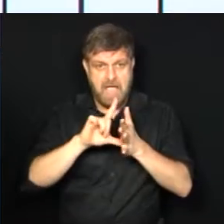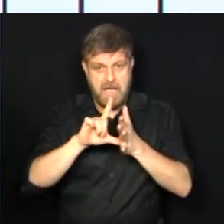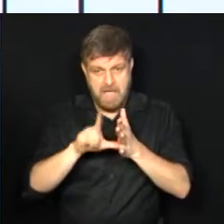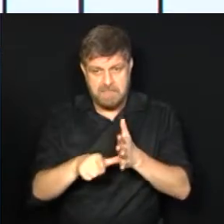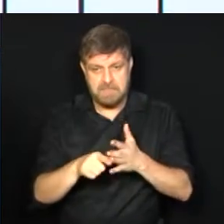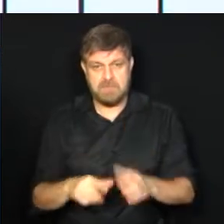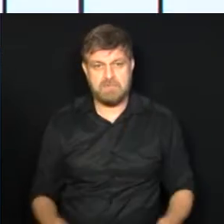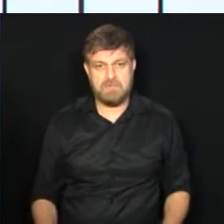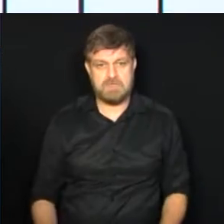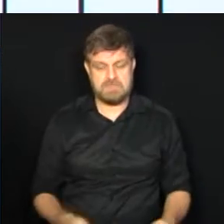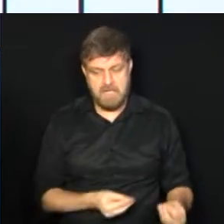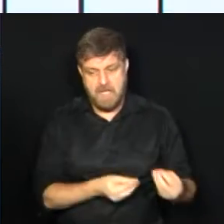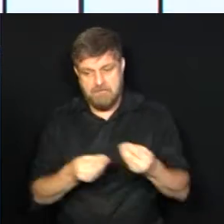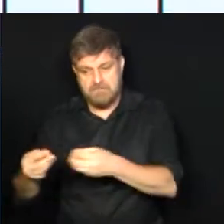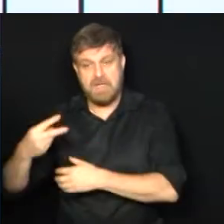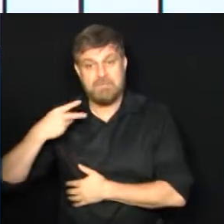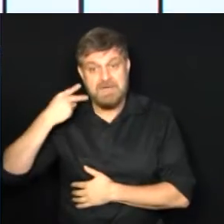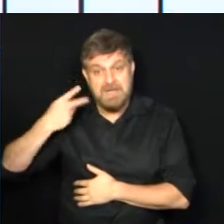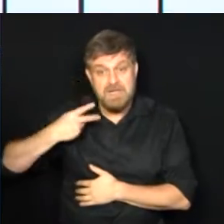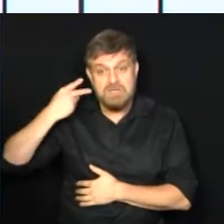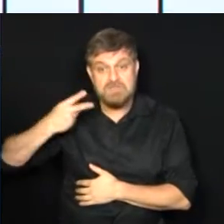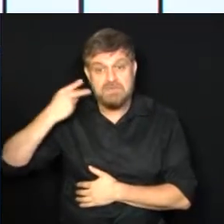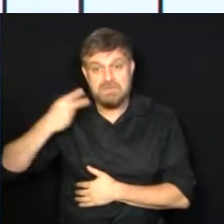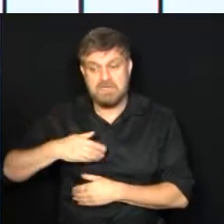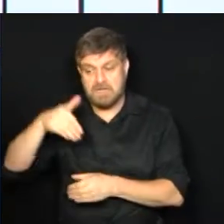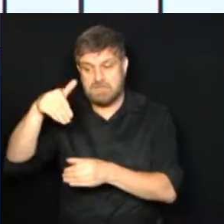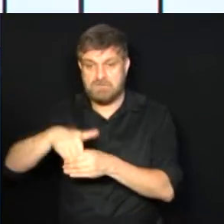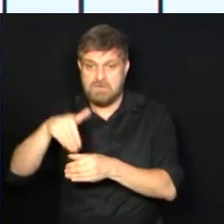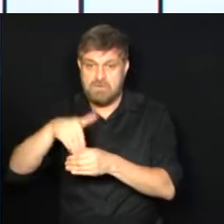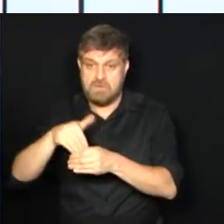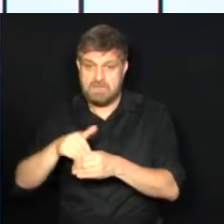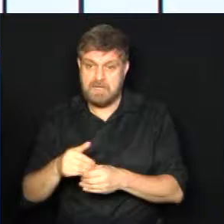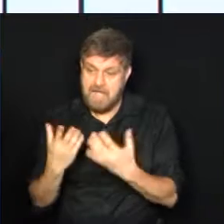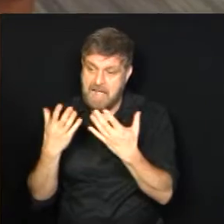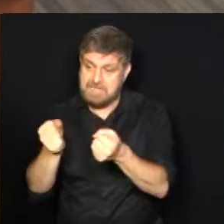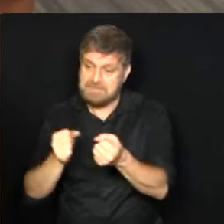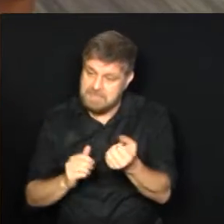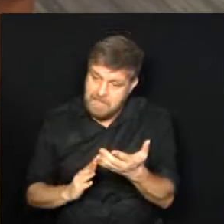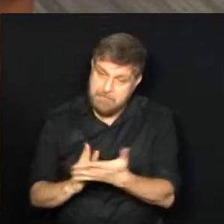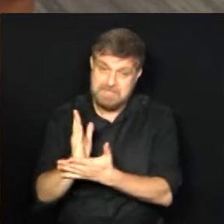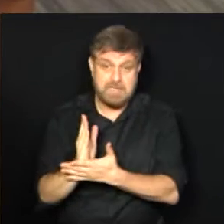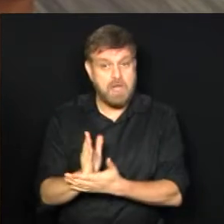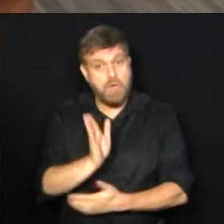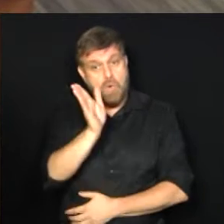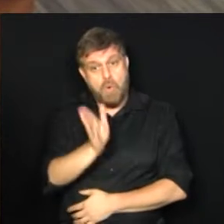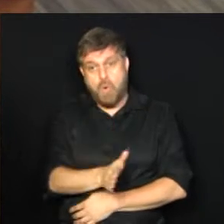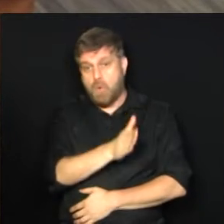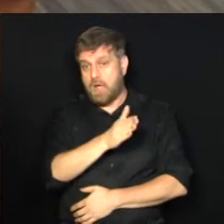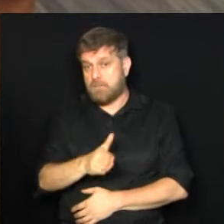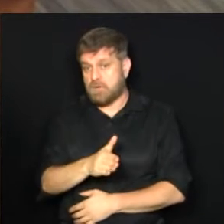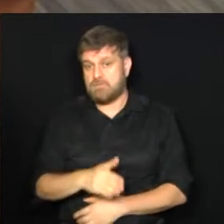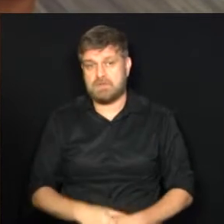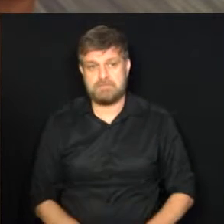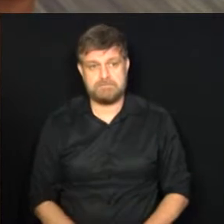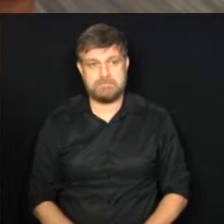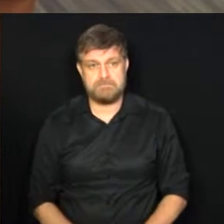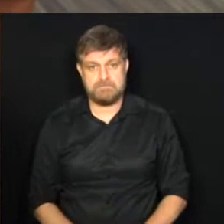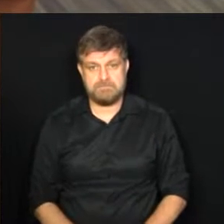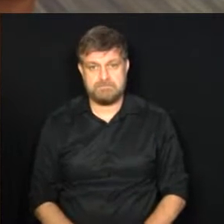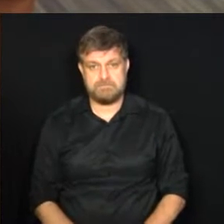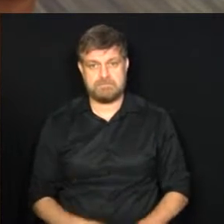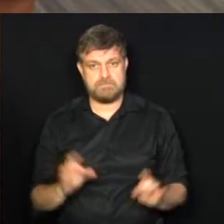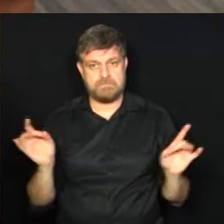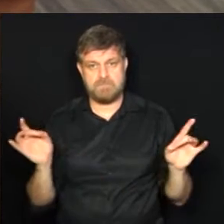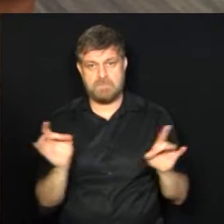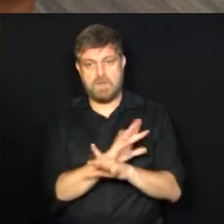vir para o plenário também para ser aprovada ou não. Tá certo então, Mina Abreu. Terminamos